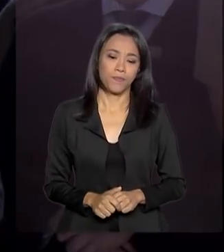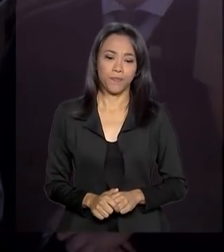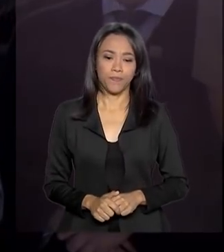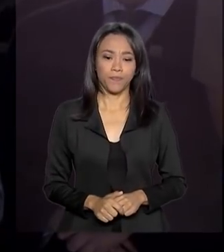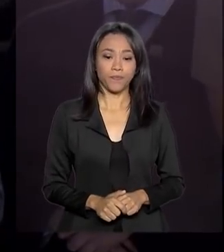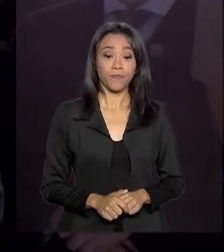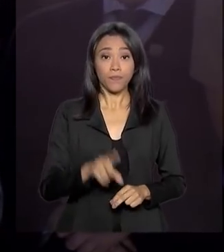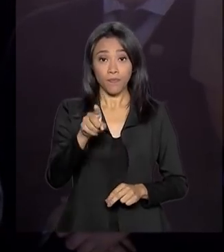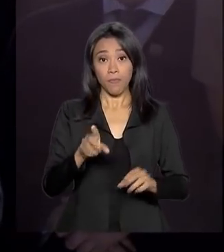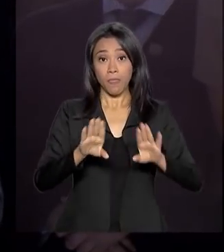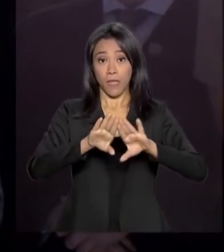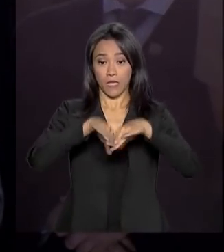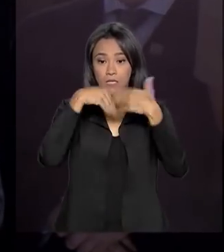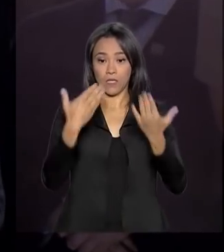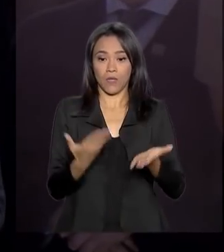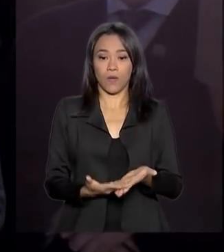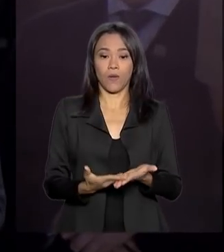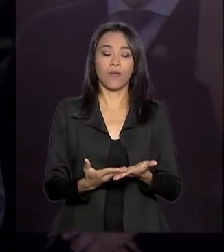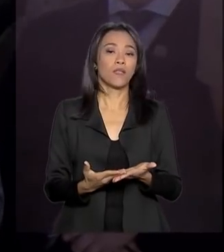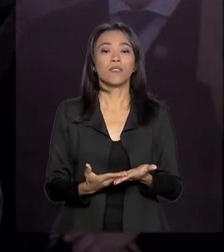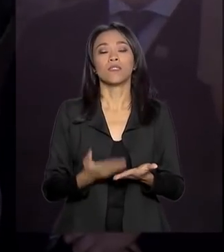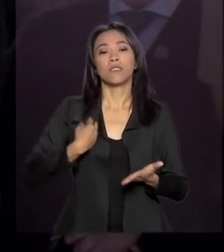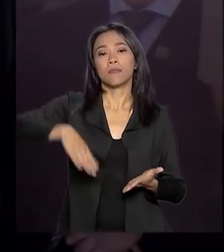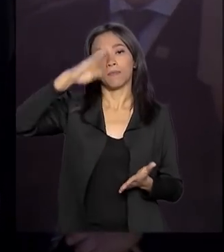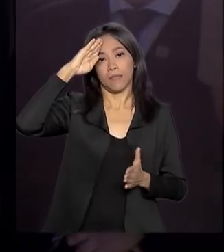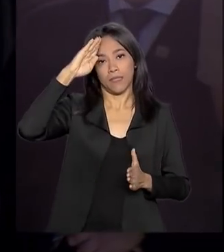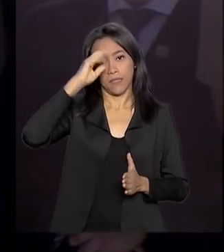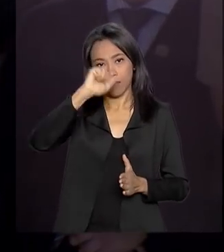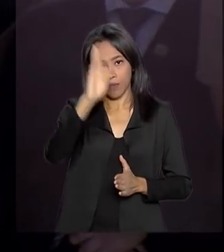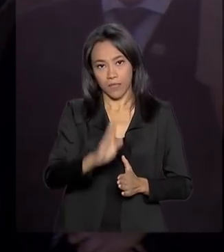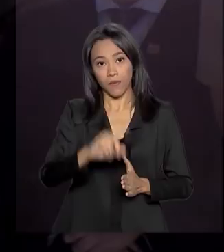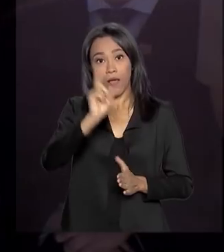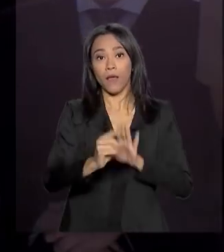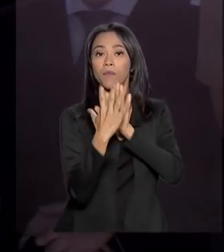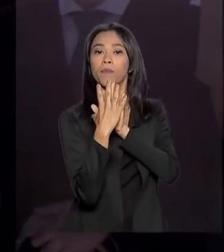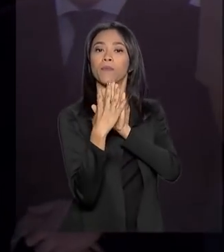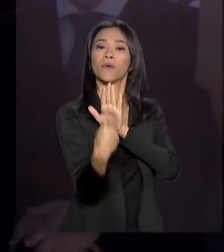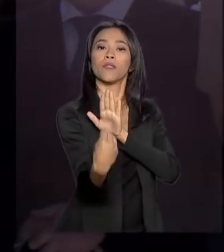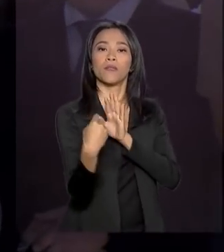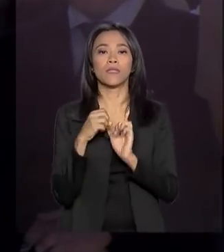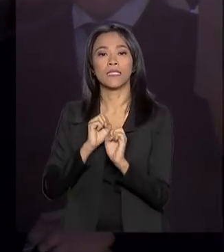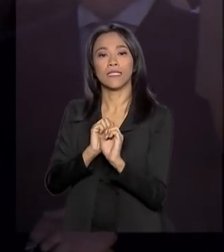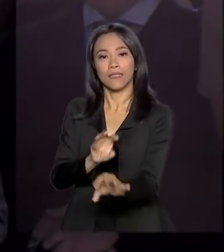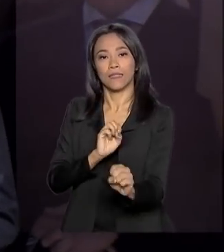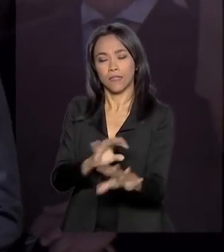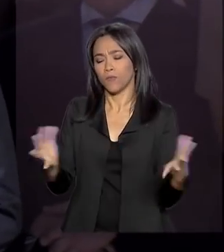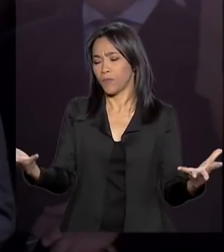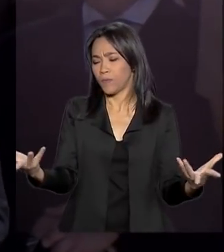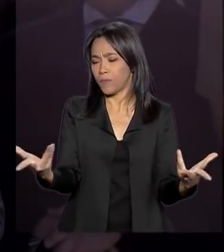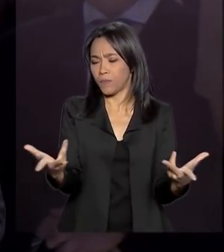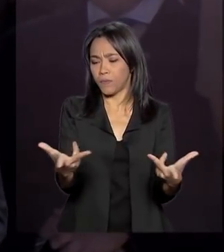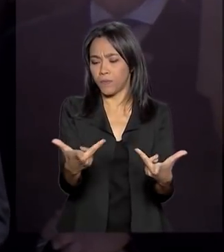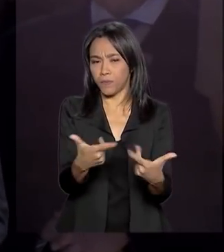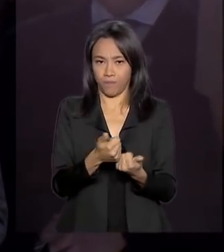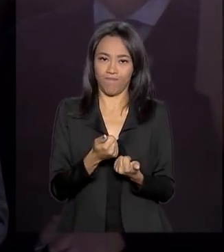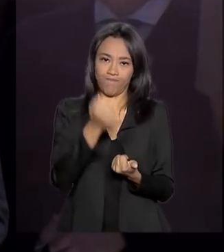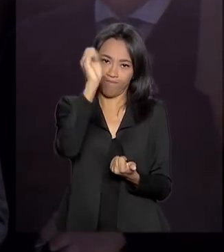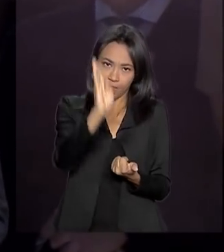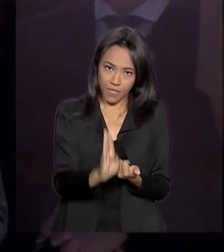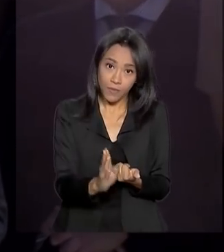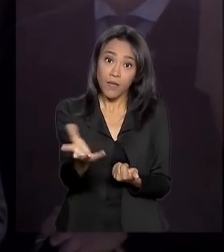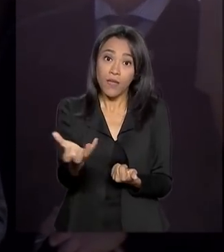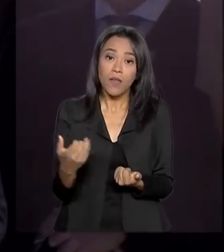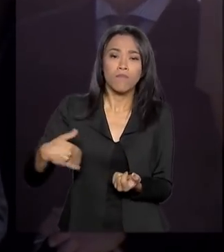Os colégios militares são exemplos de ensino de excelência para a educação brasileira. Queremos mais